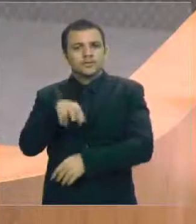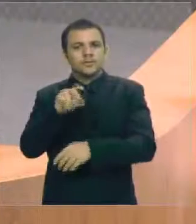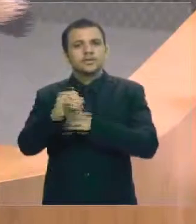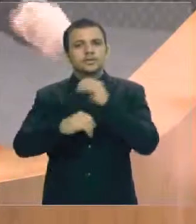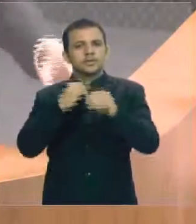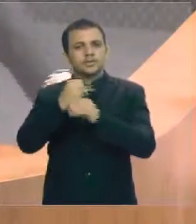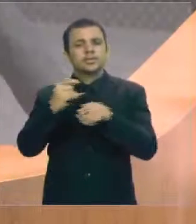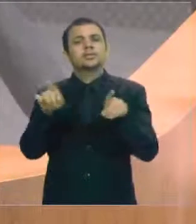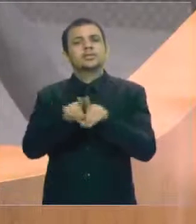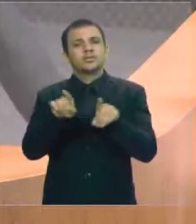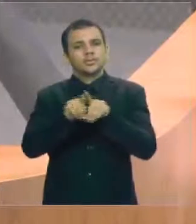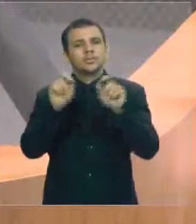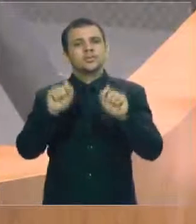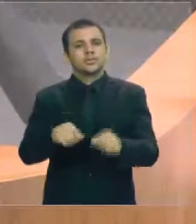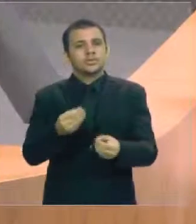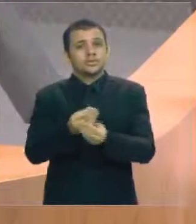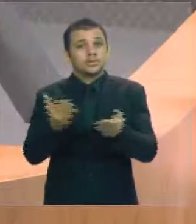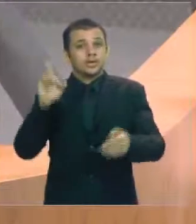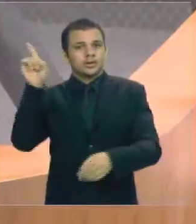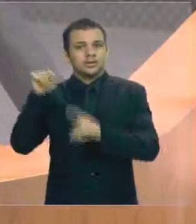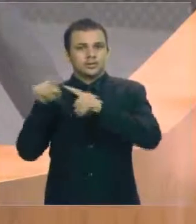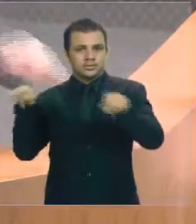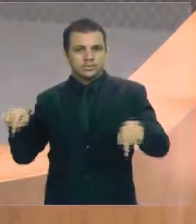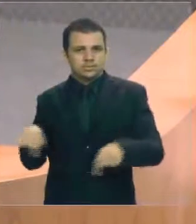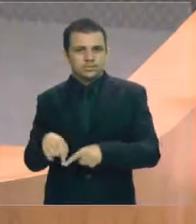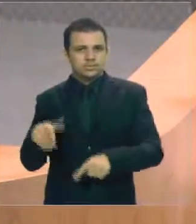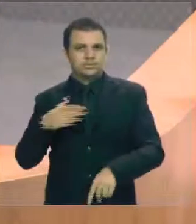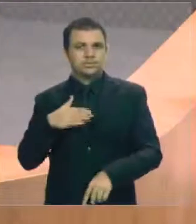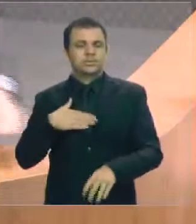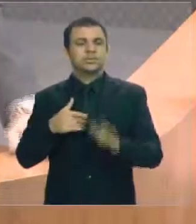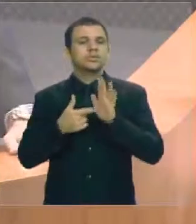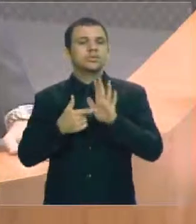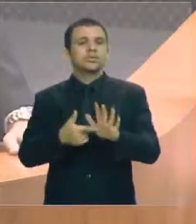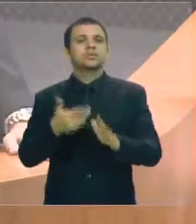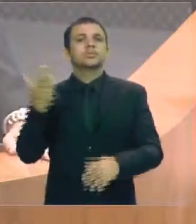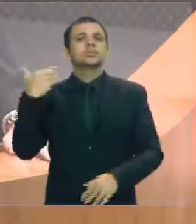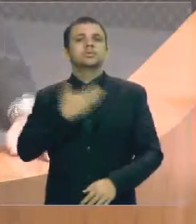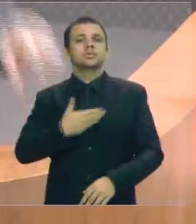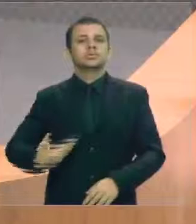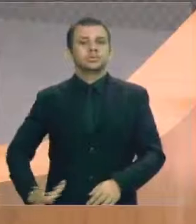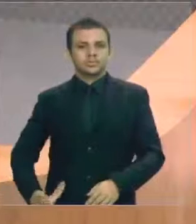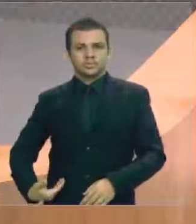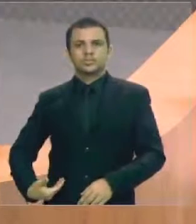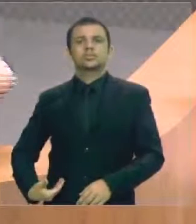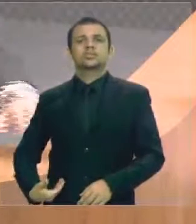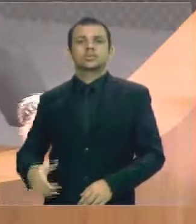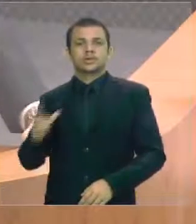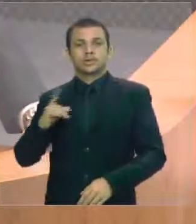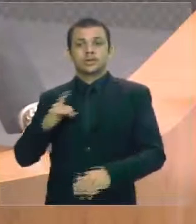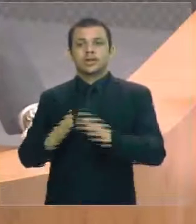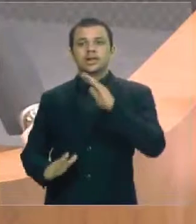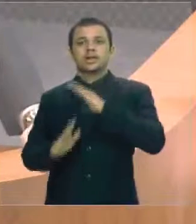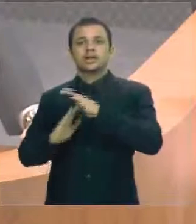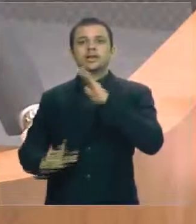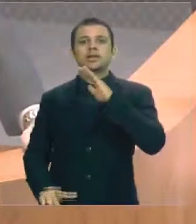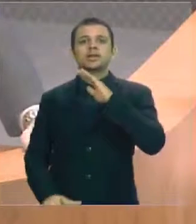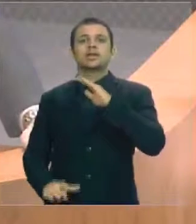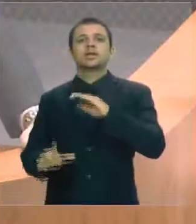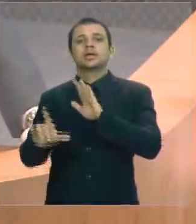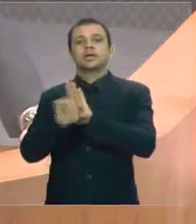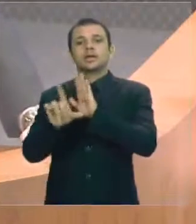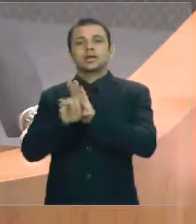posso também disponibilizar no meu gabinete, como que o governo passado deixou o limite da lei de responsabilidade